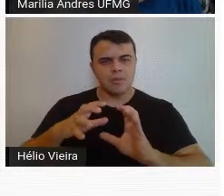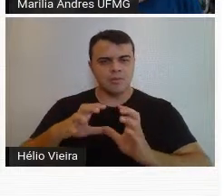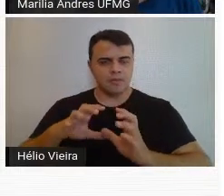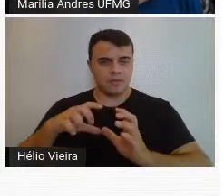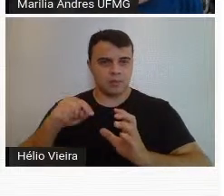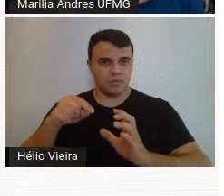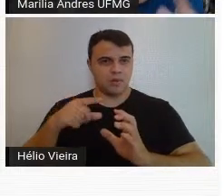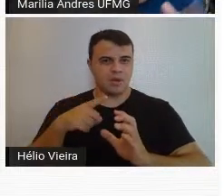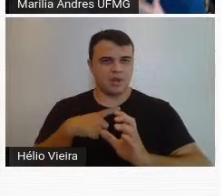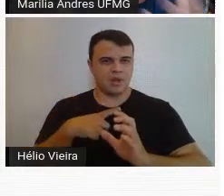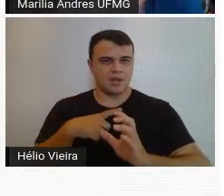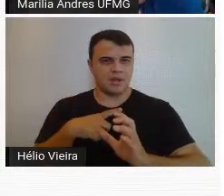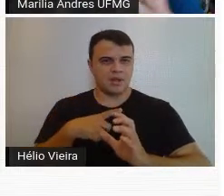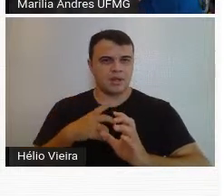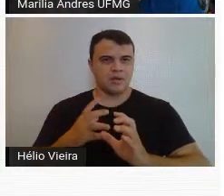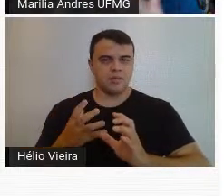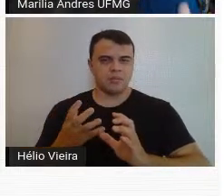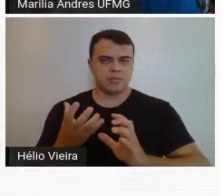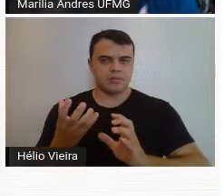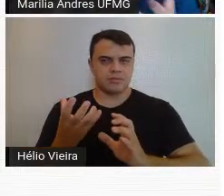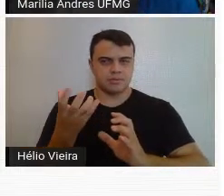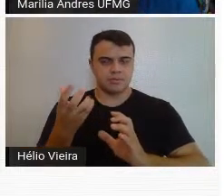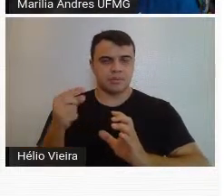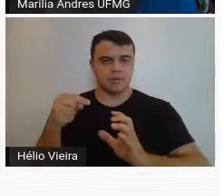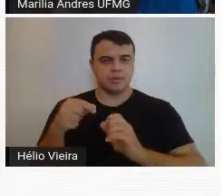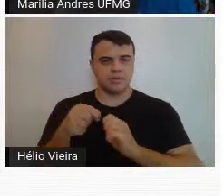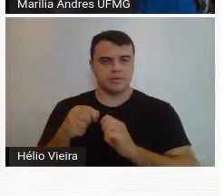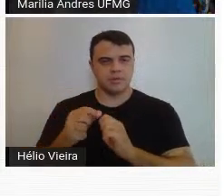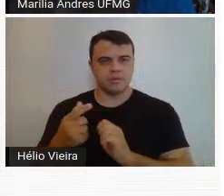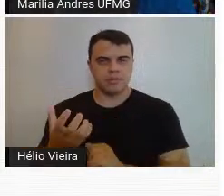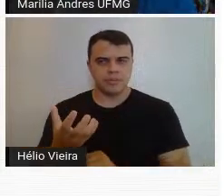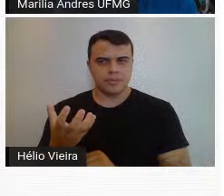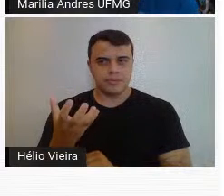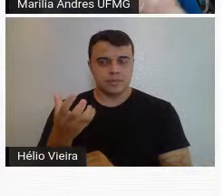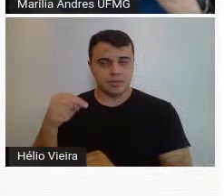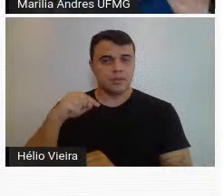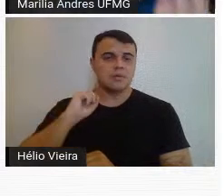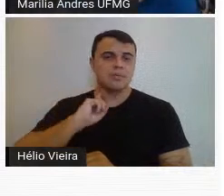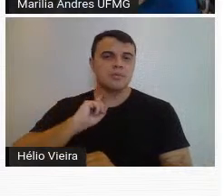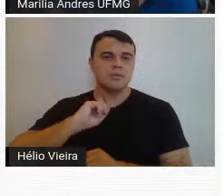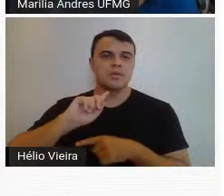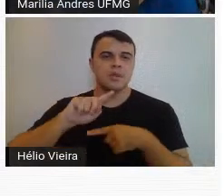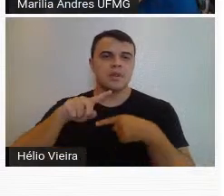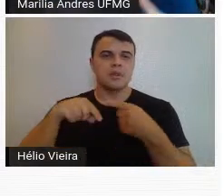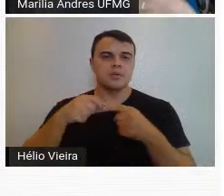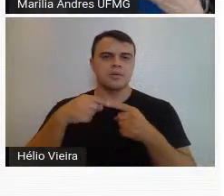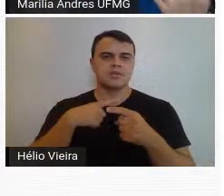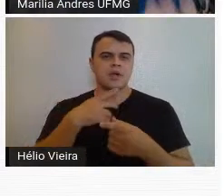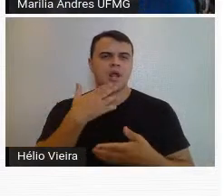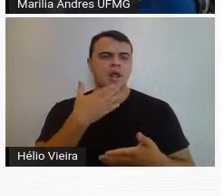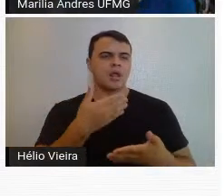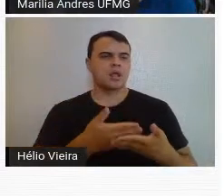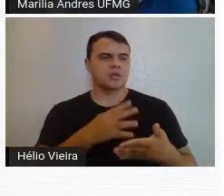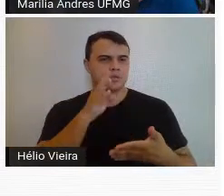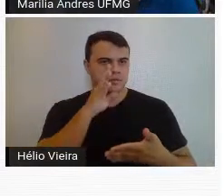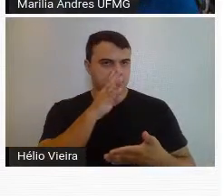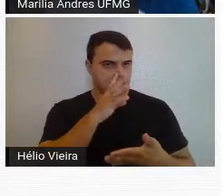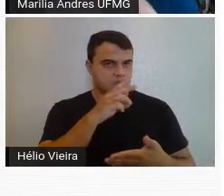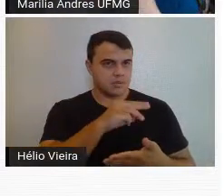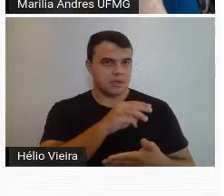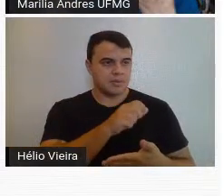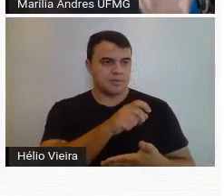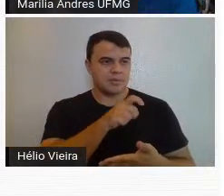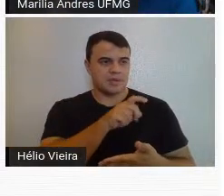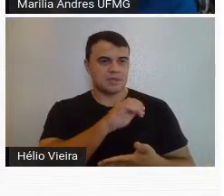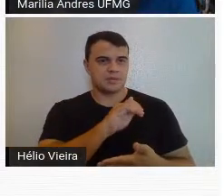começa a trabalhar com essas esculturas em movimento aqui em Minas, depois ela ela tinha uma admiração muito grande pelo Max Bill